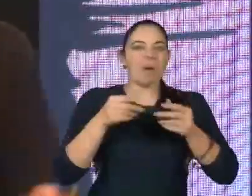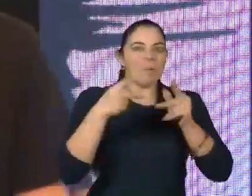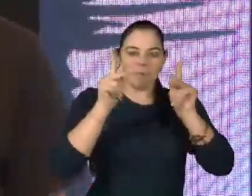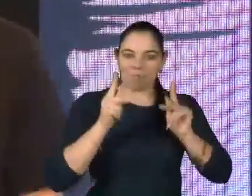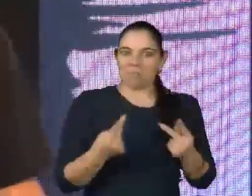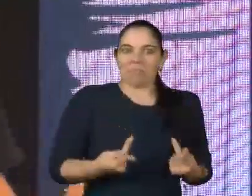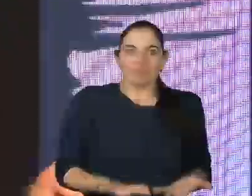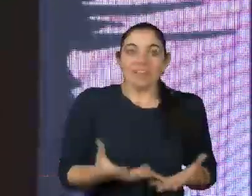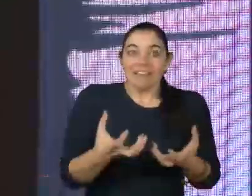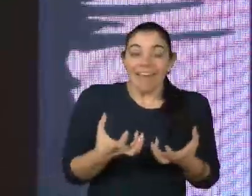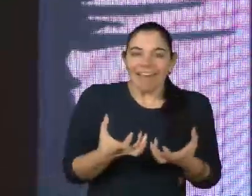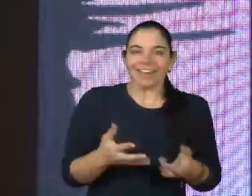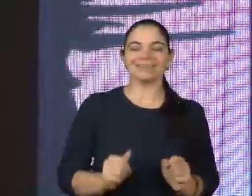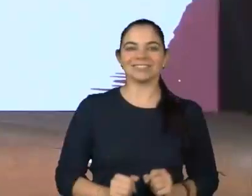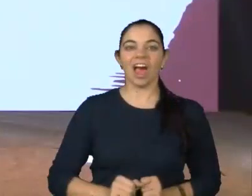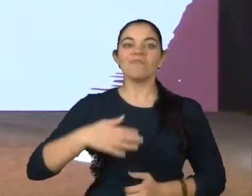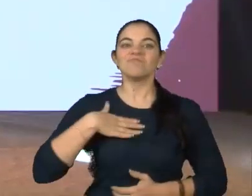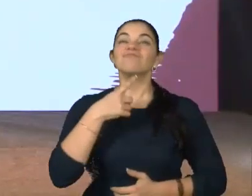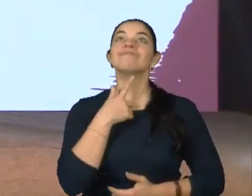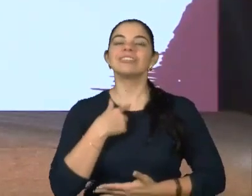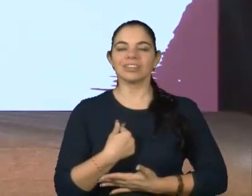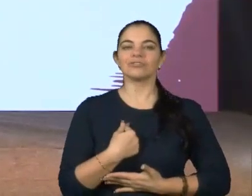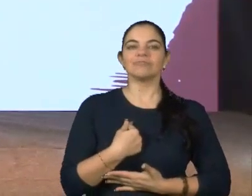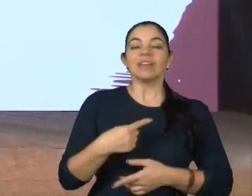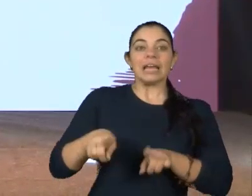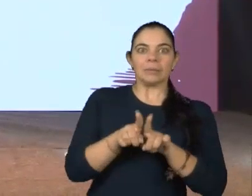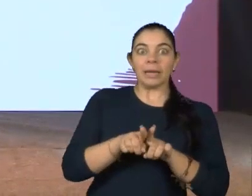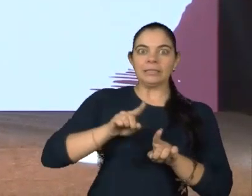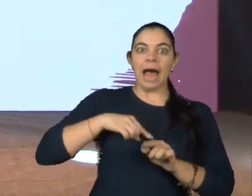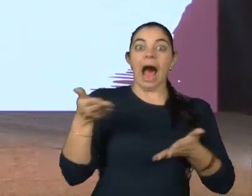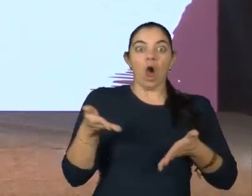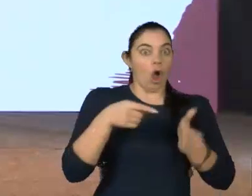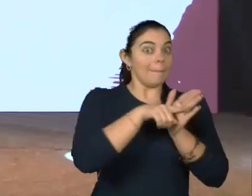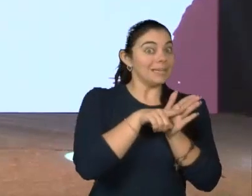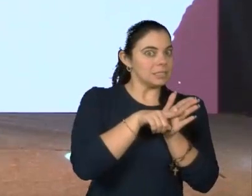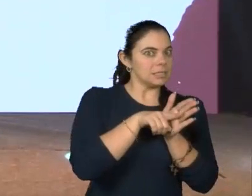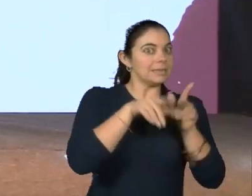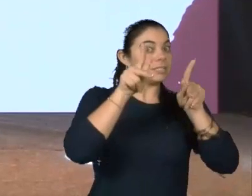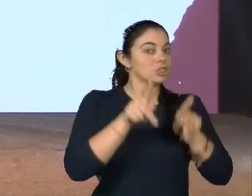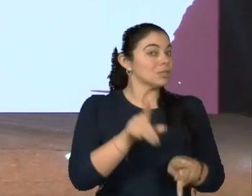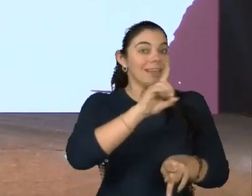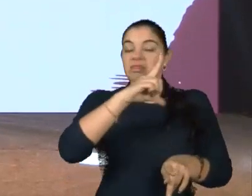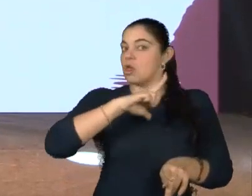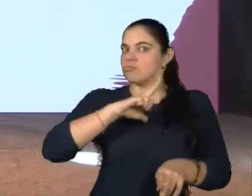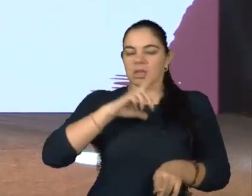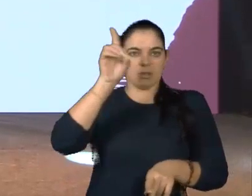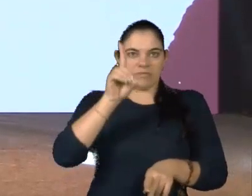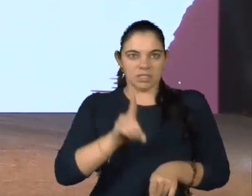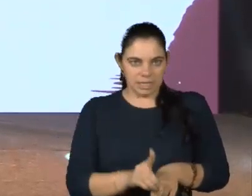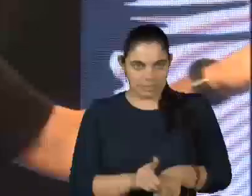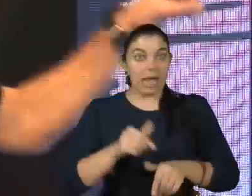humano quer ser. Sob a ótica dos colaboradores sem deficiência, das lojas